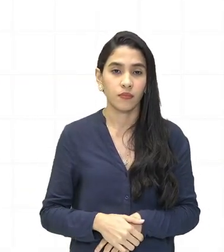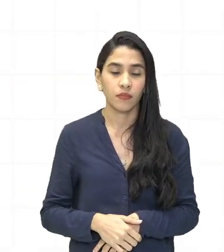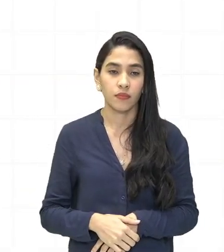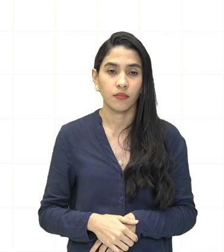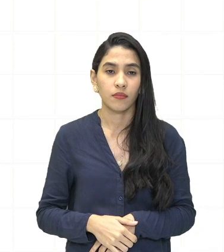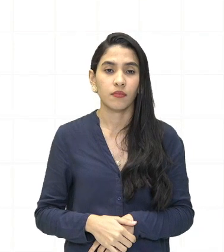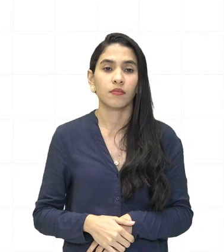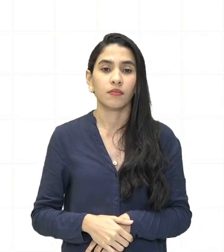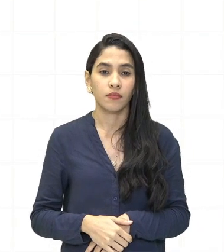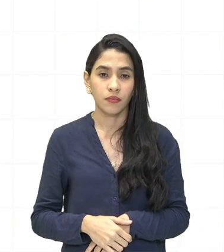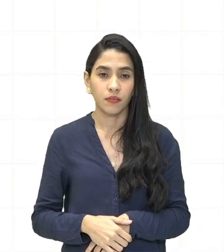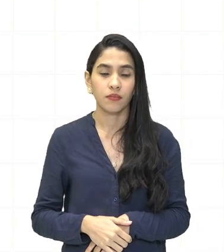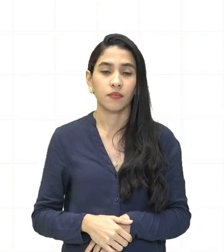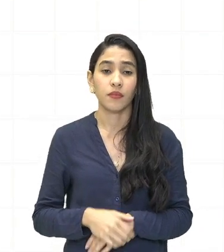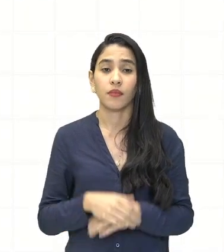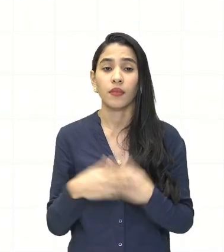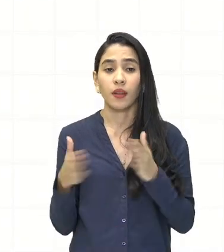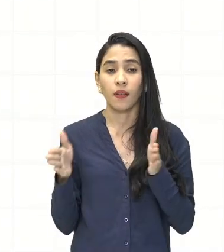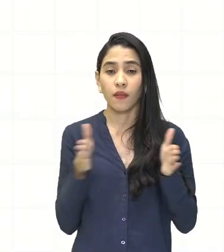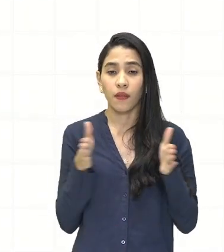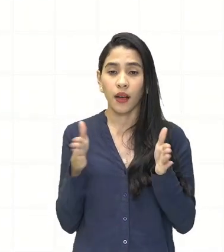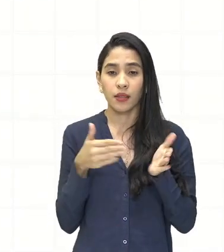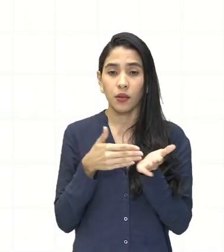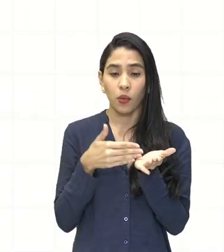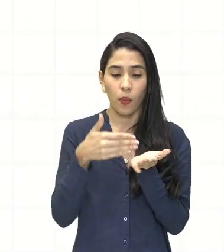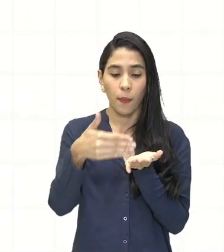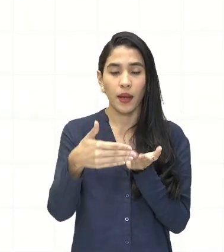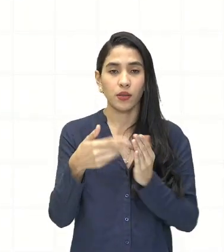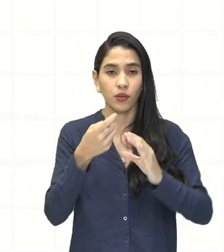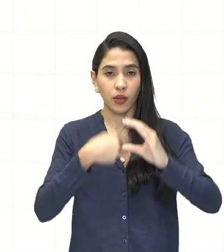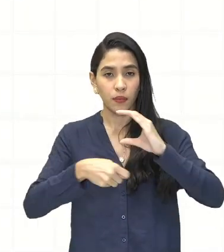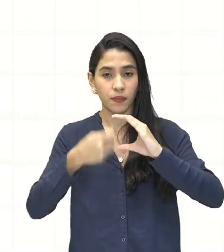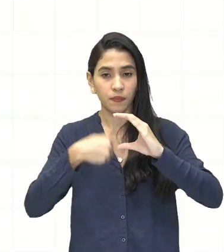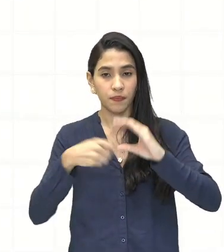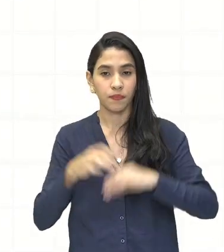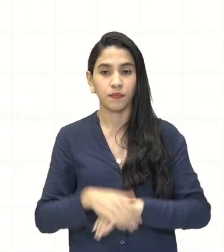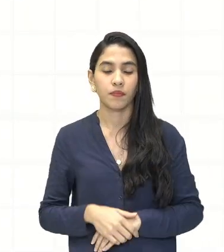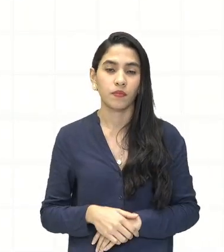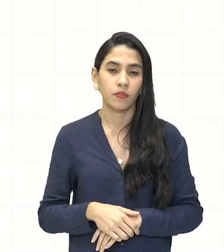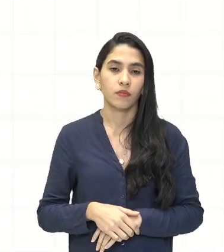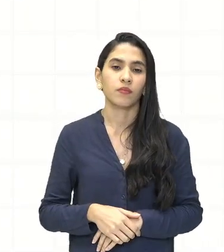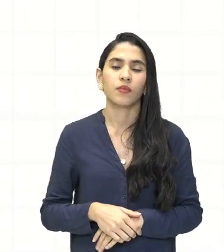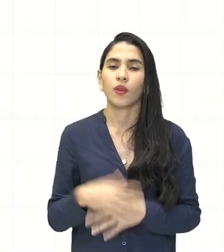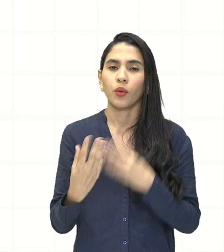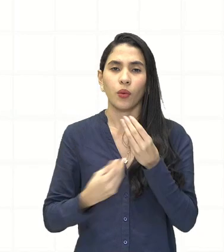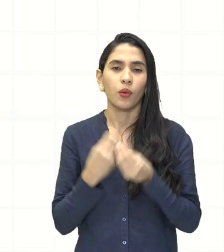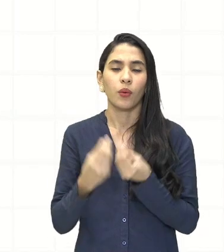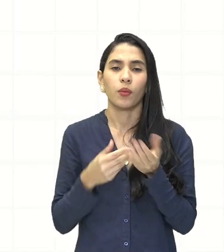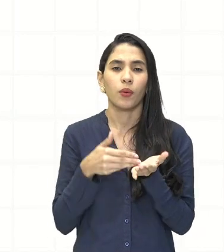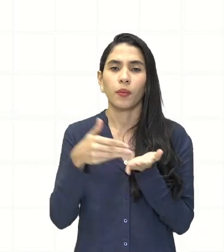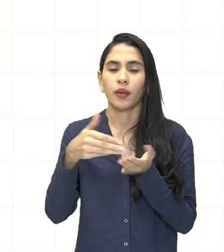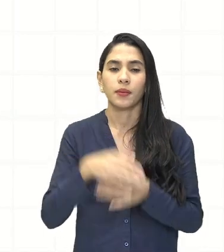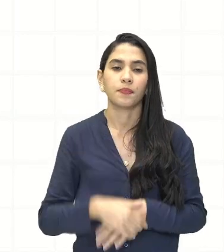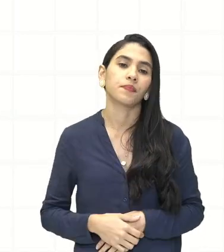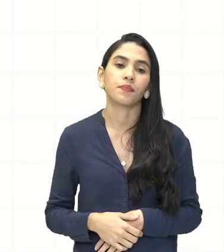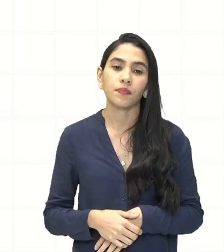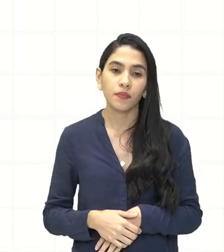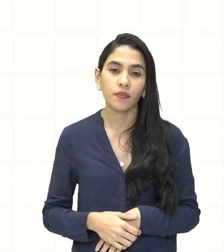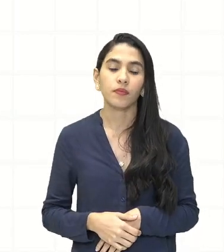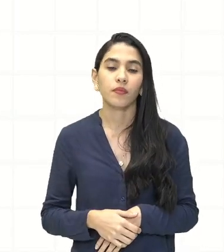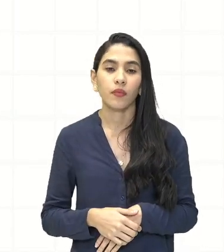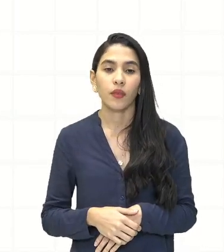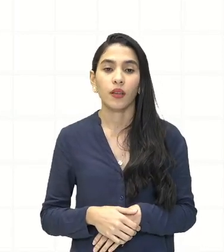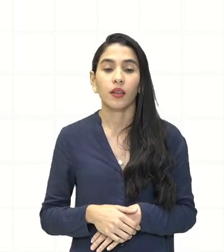É justamente naquela fase inicial do capitalismo. Quando é que ele começa, professora? Justamente com as grandes